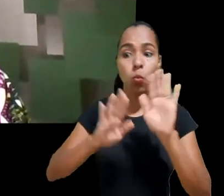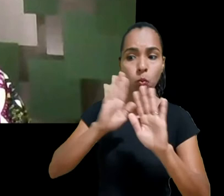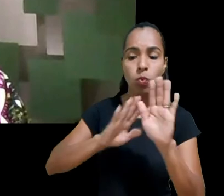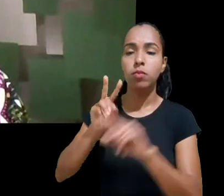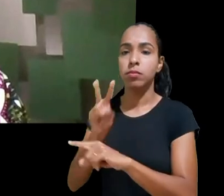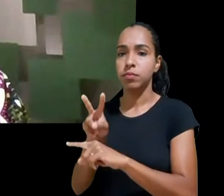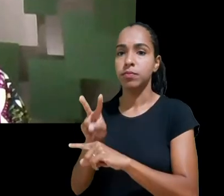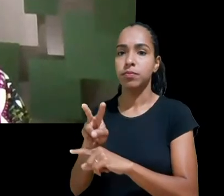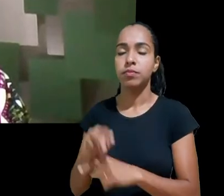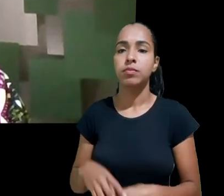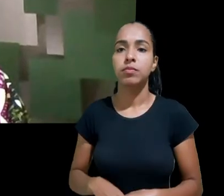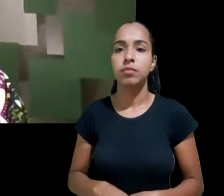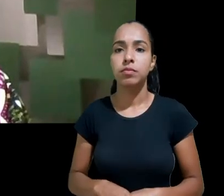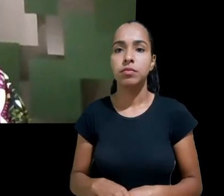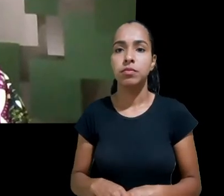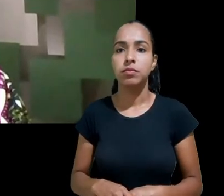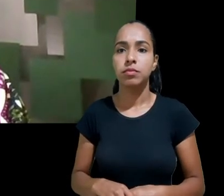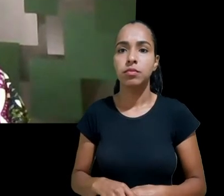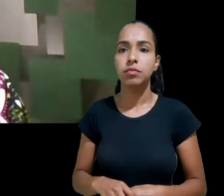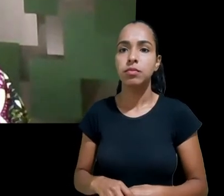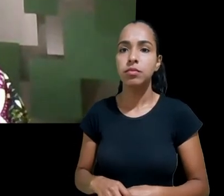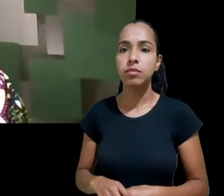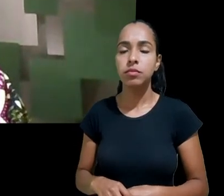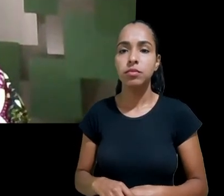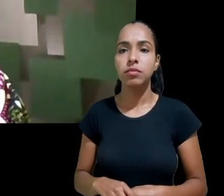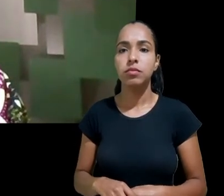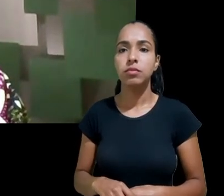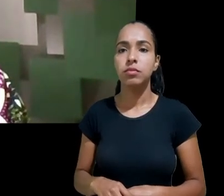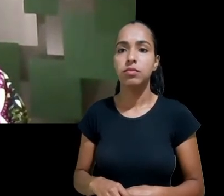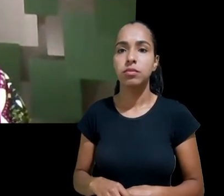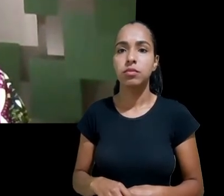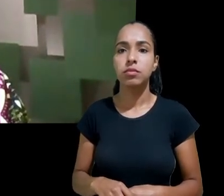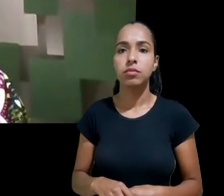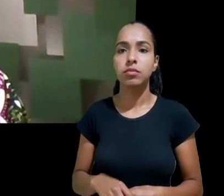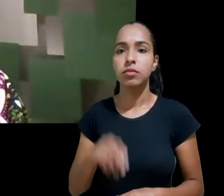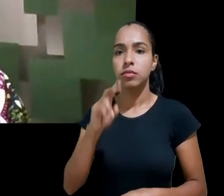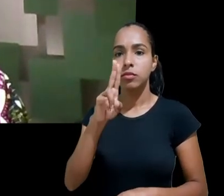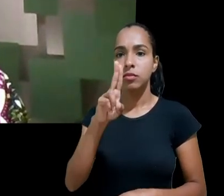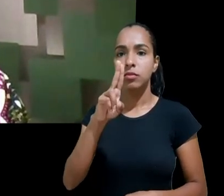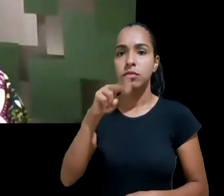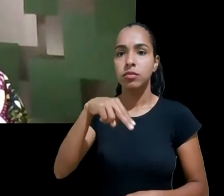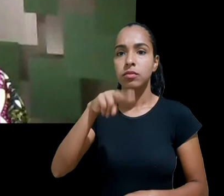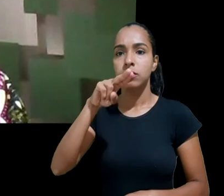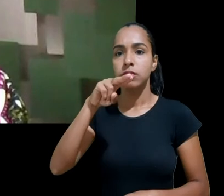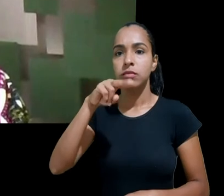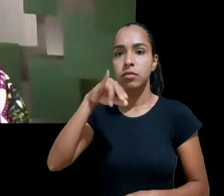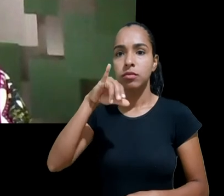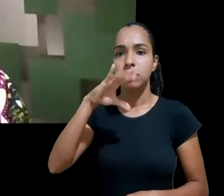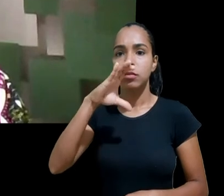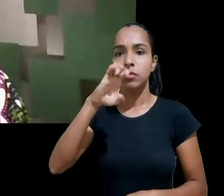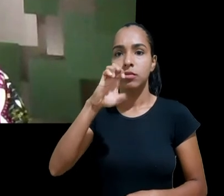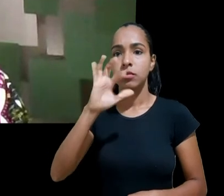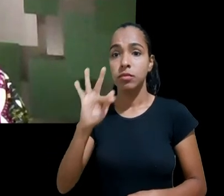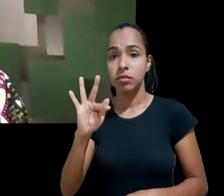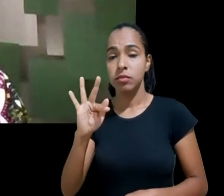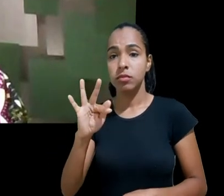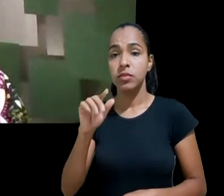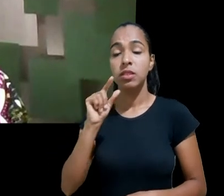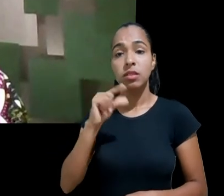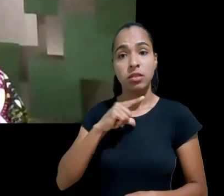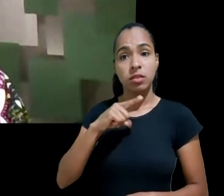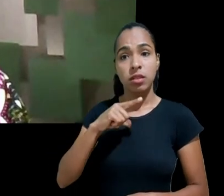Vi recentemente que o Unicef deu início a um vasto workshop sobre mudança social para diversas